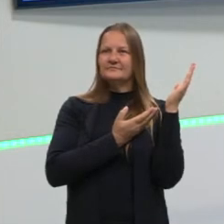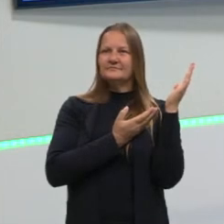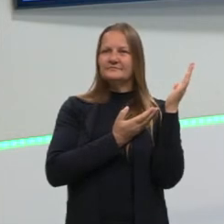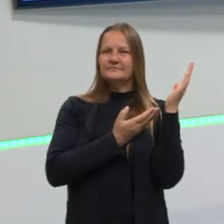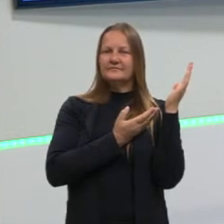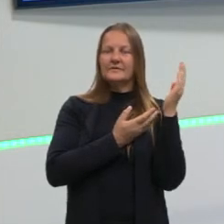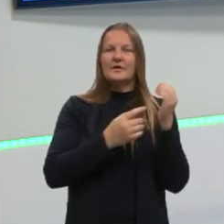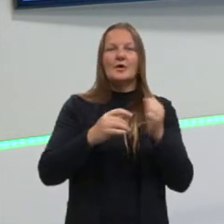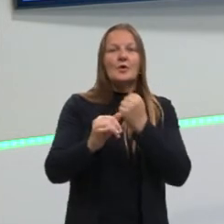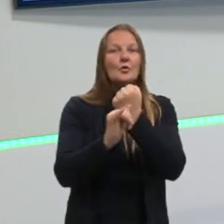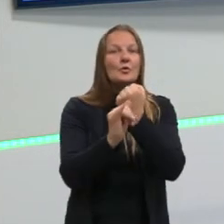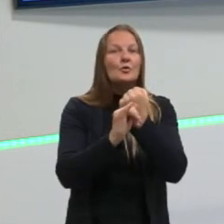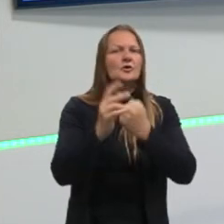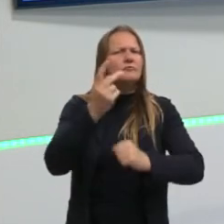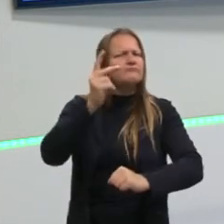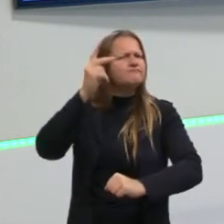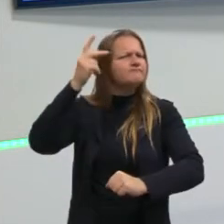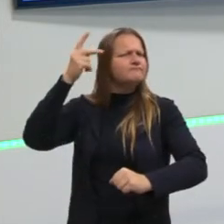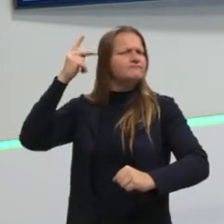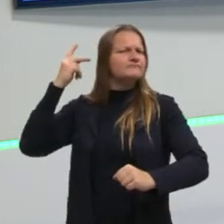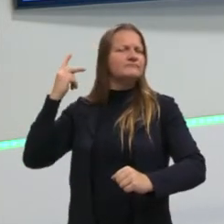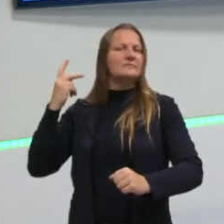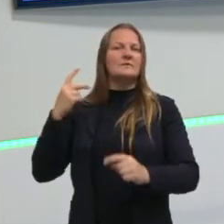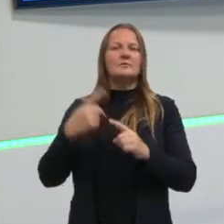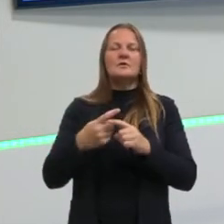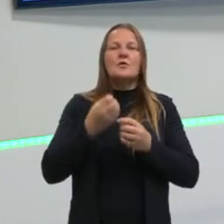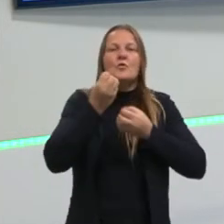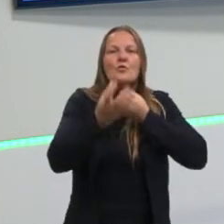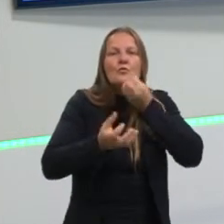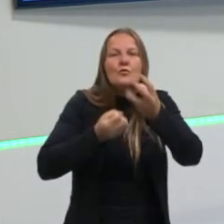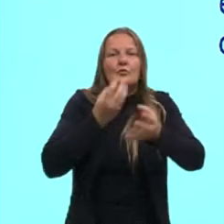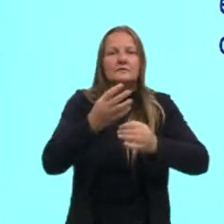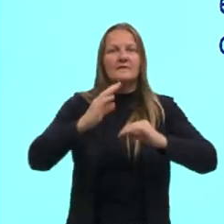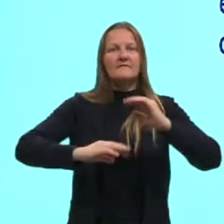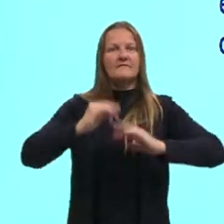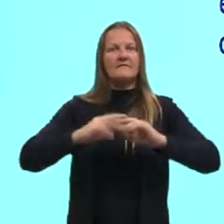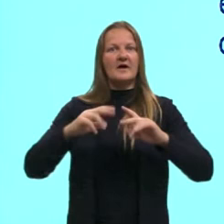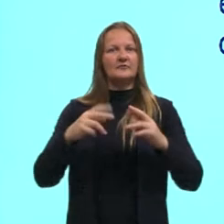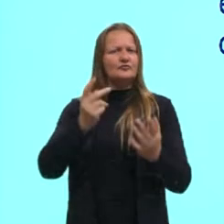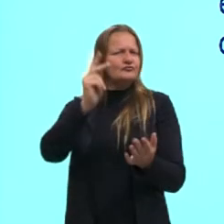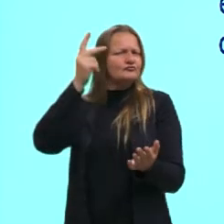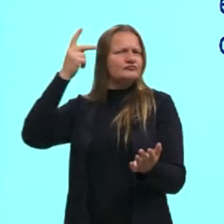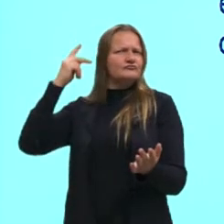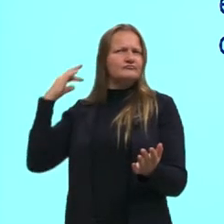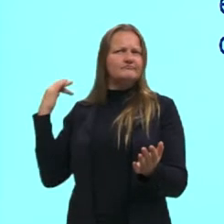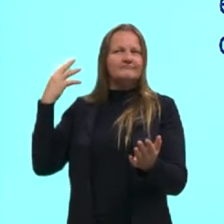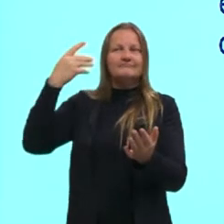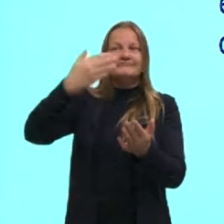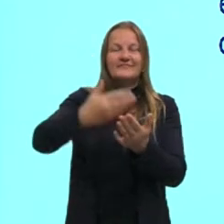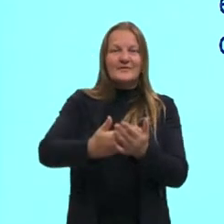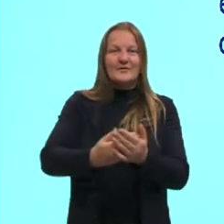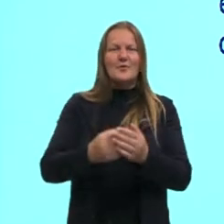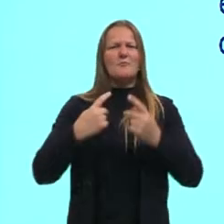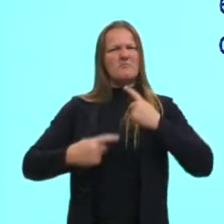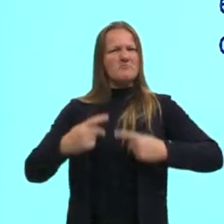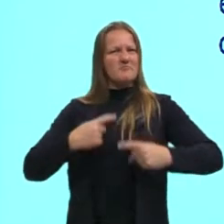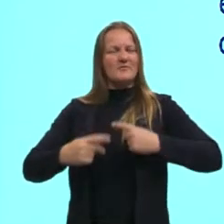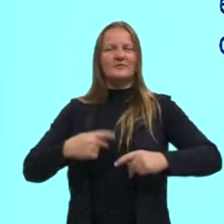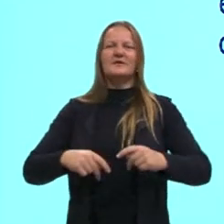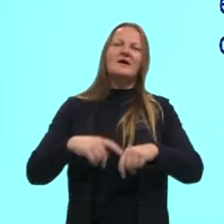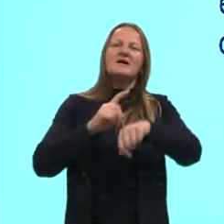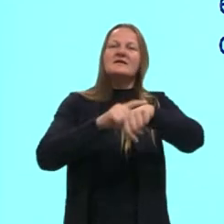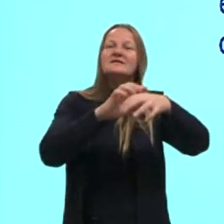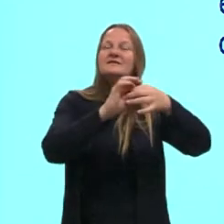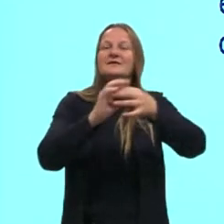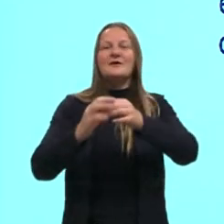histórica. Que ela vai ser marcada por relatar fatos ou acontecimentos históricos com personagens, tempo